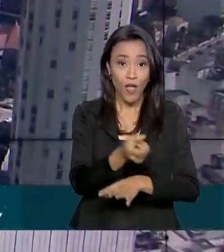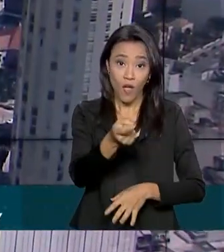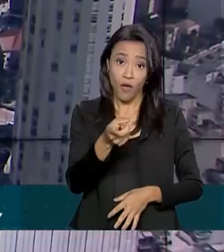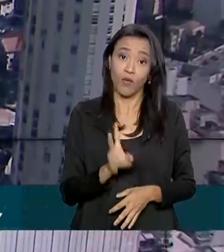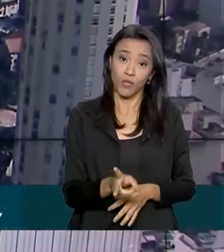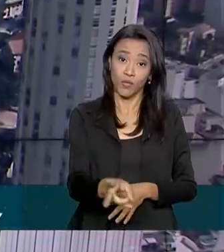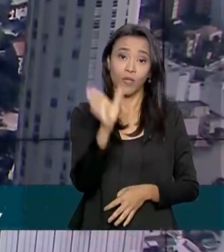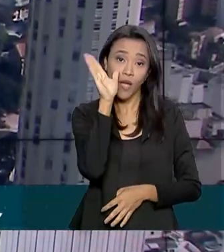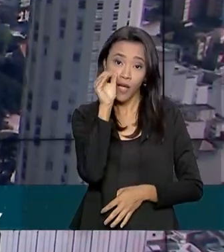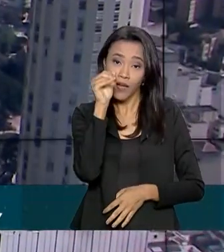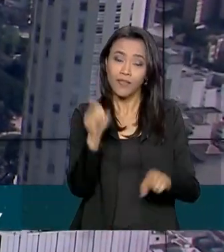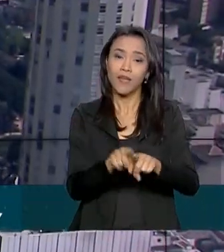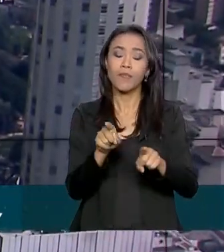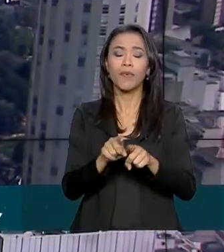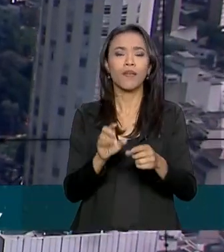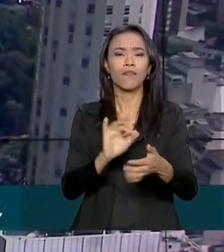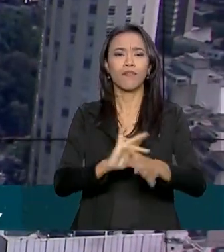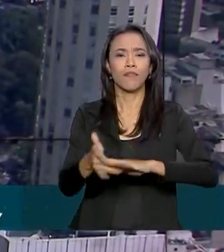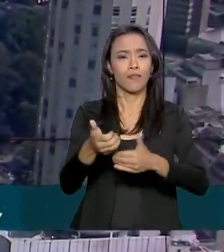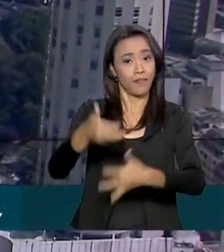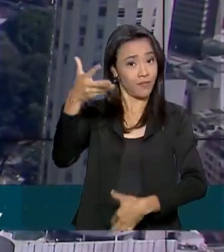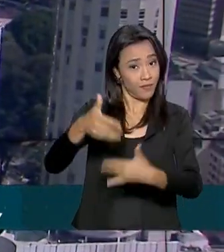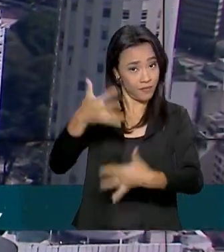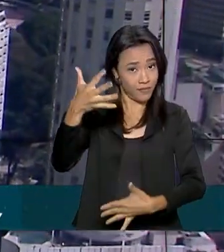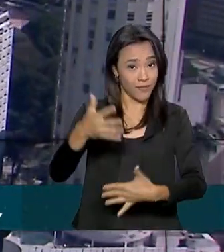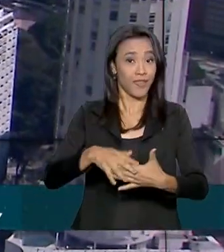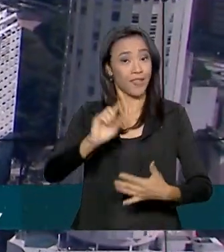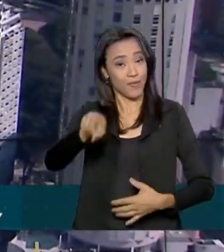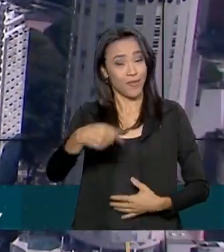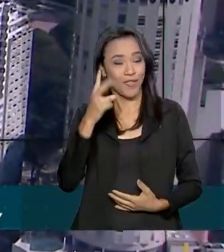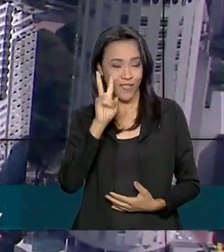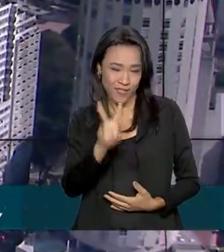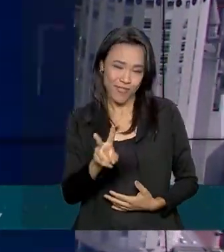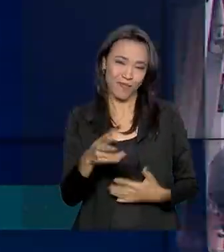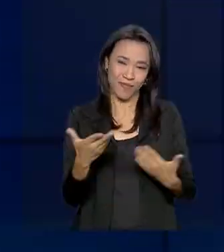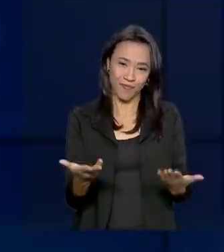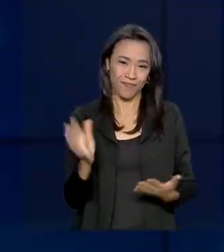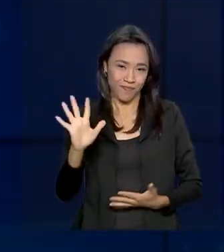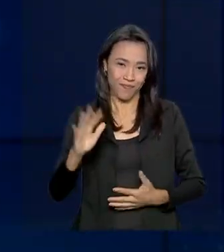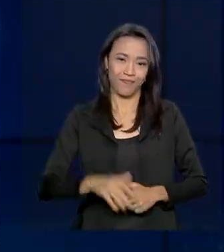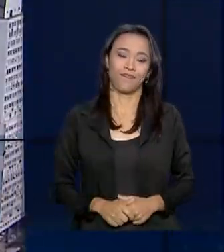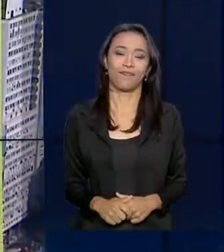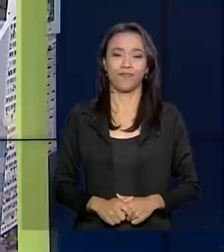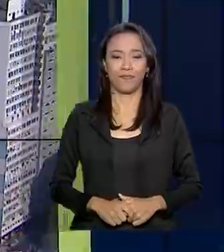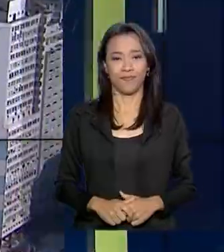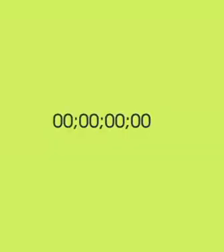Continue nos acompanhando também pelas redes sociais. Nos vemos na próxima edição. Até lá!